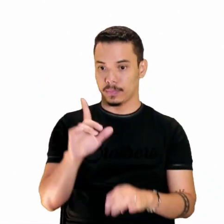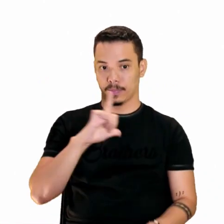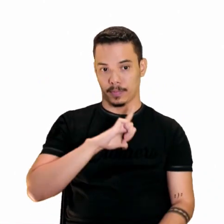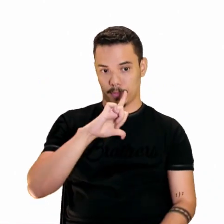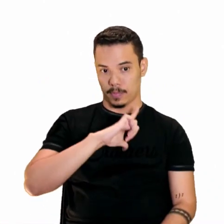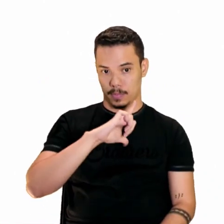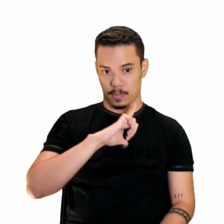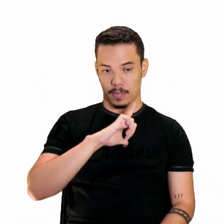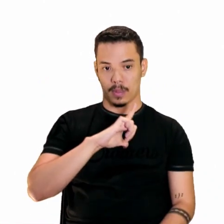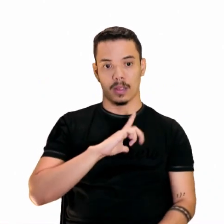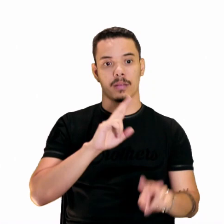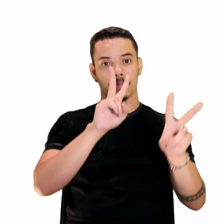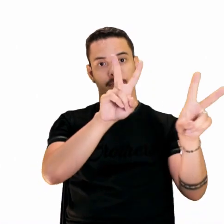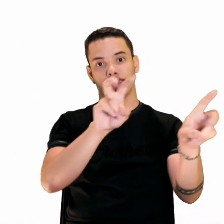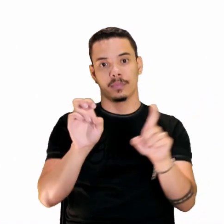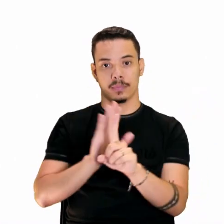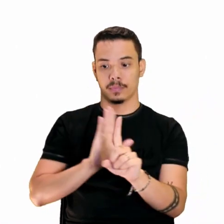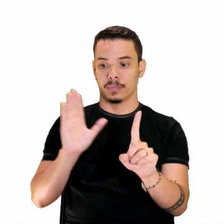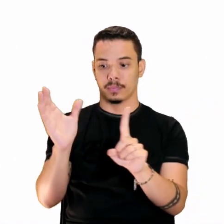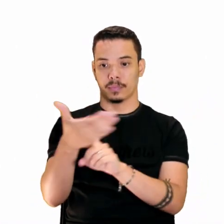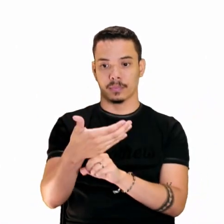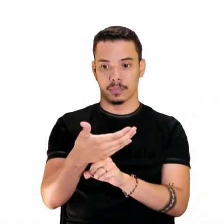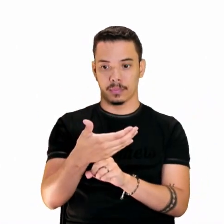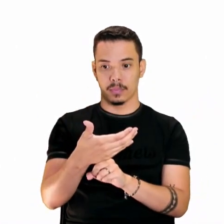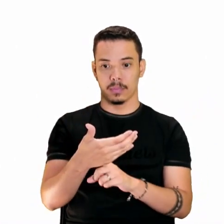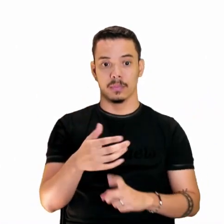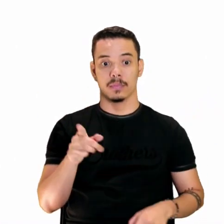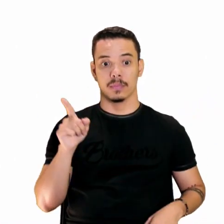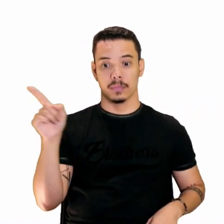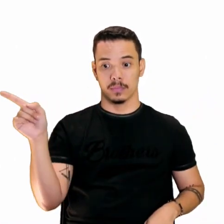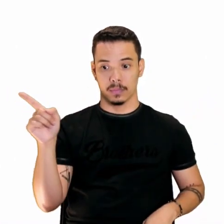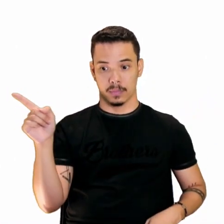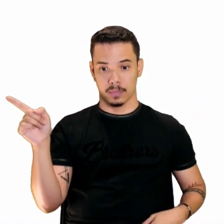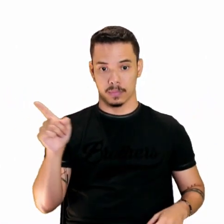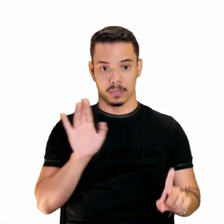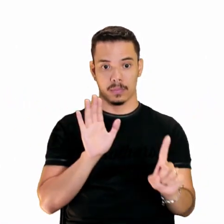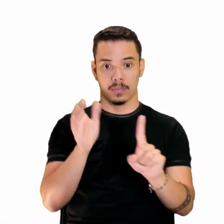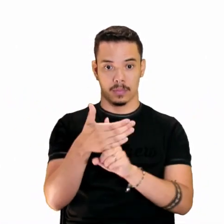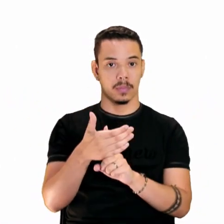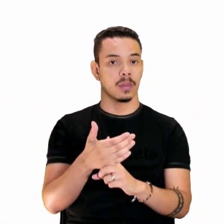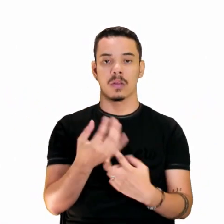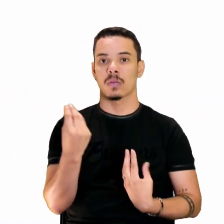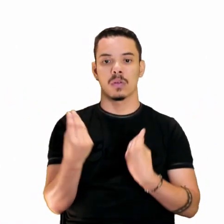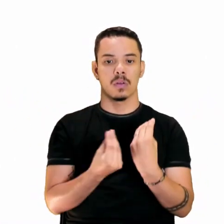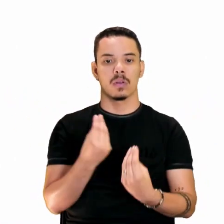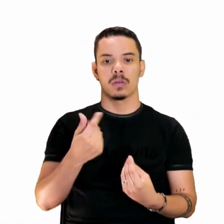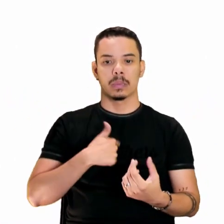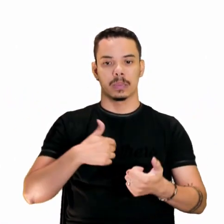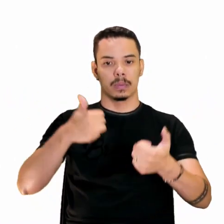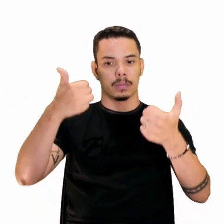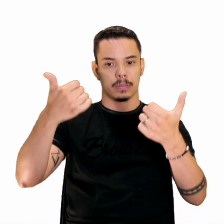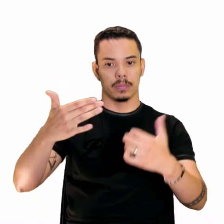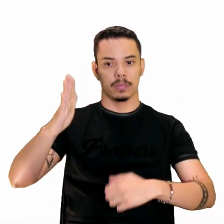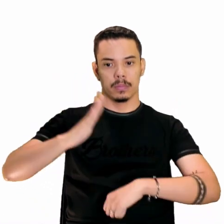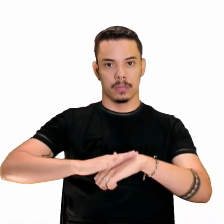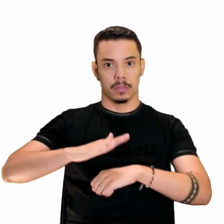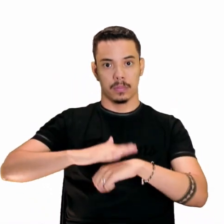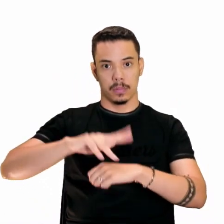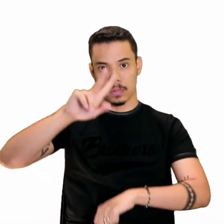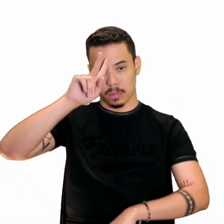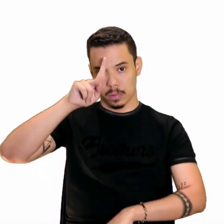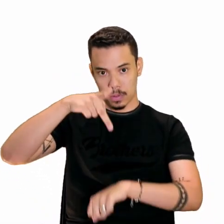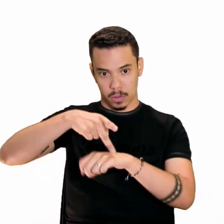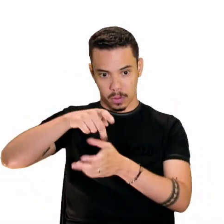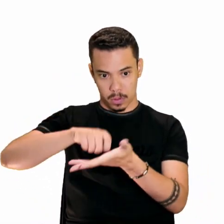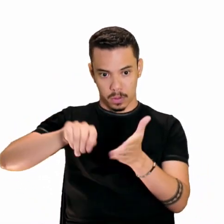citação indireta. Essa citação indireta é quando se afirma o que o autor do